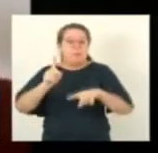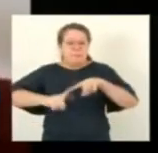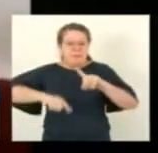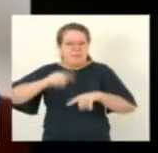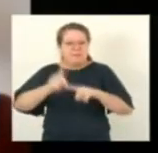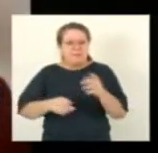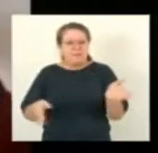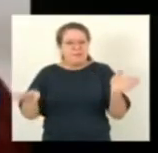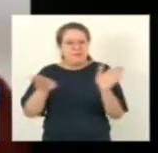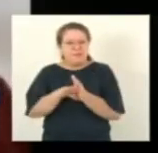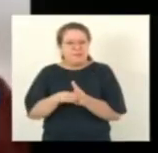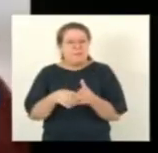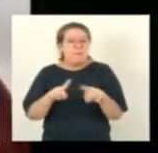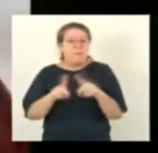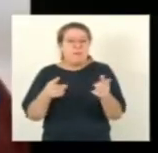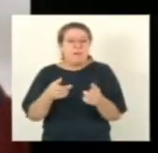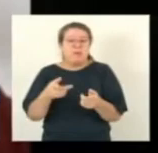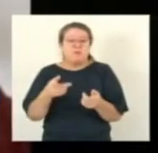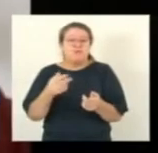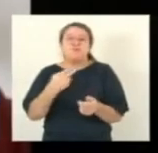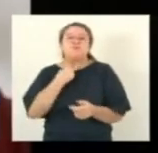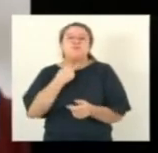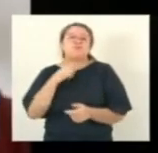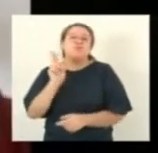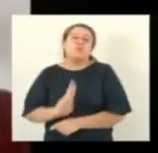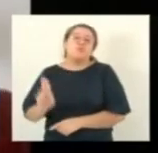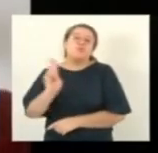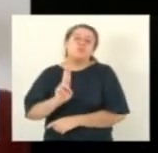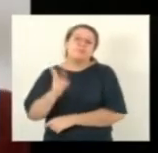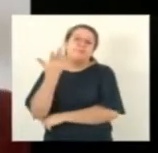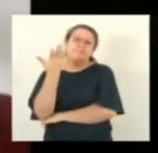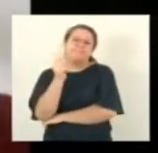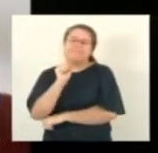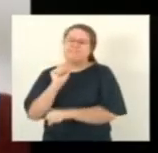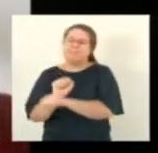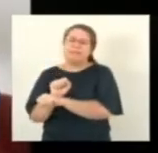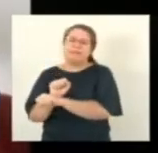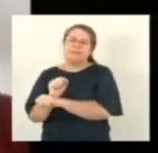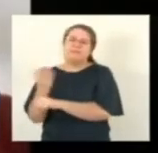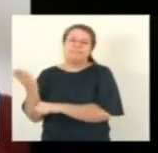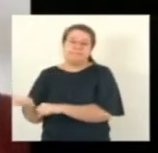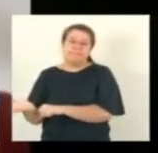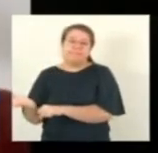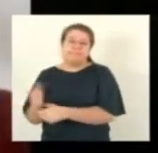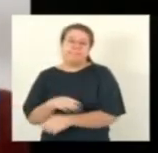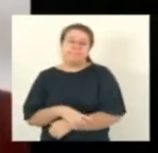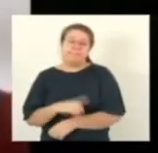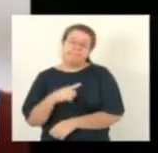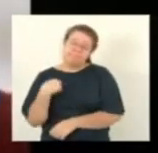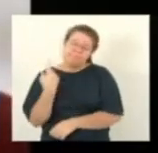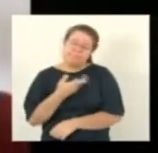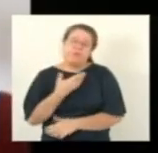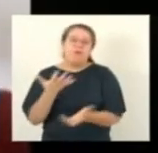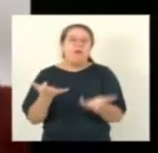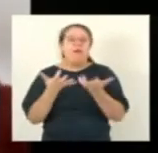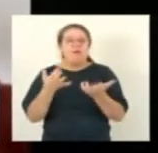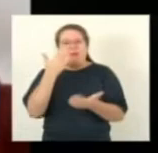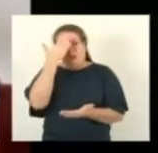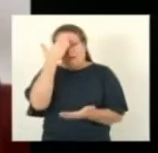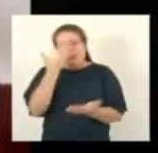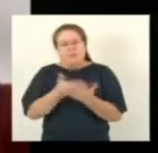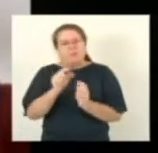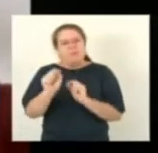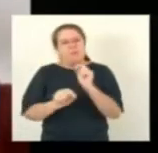querem apelar ao seu governador do estado para urgente e nós acreditamos que o senhor líder do